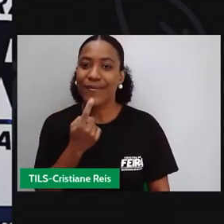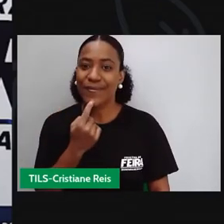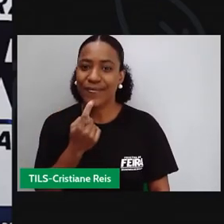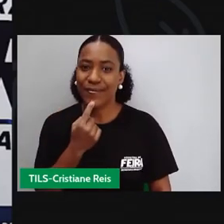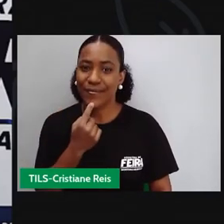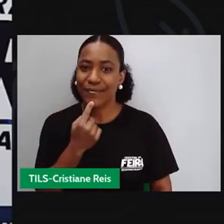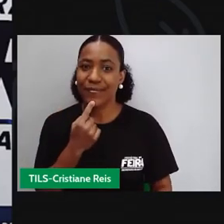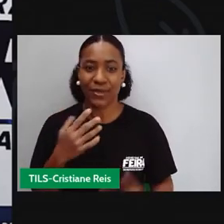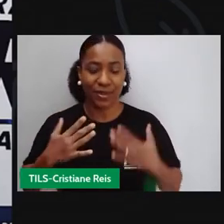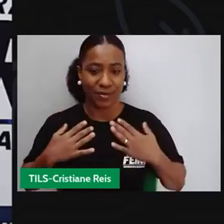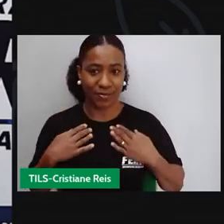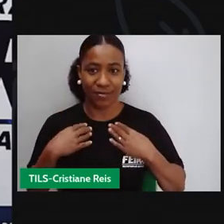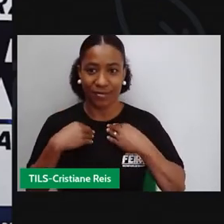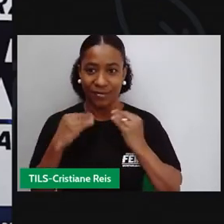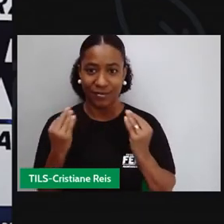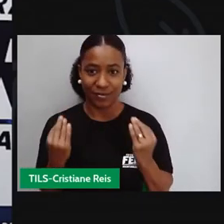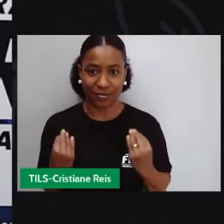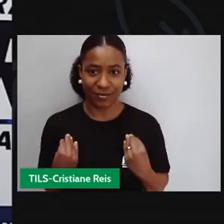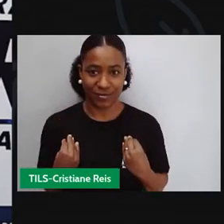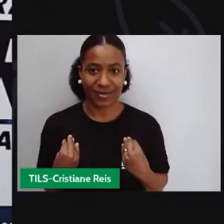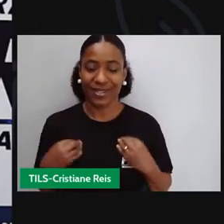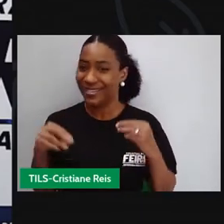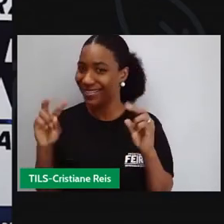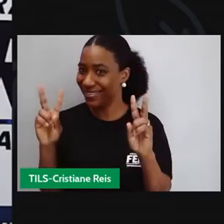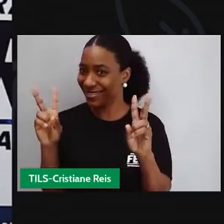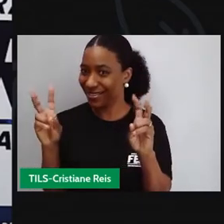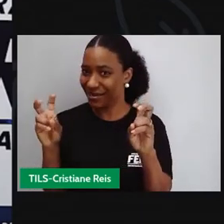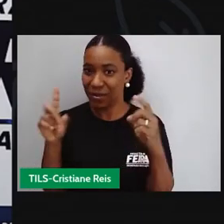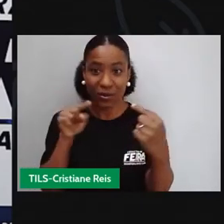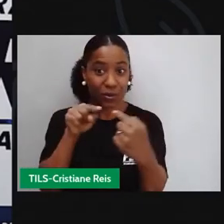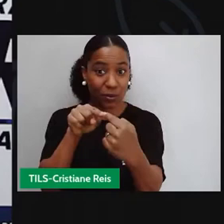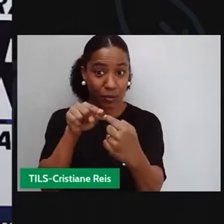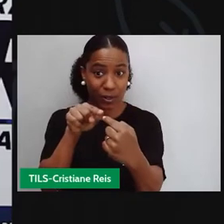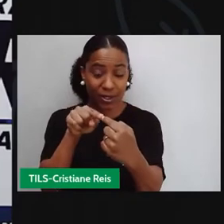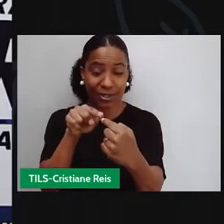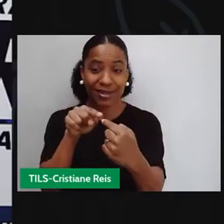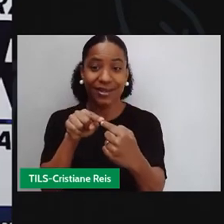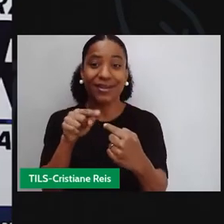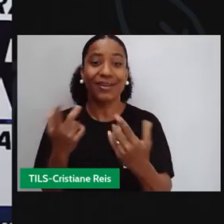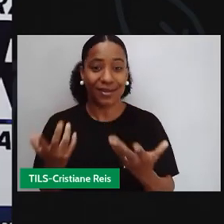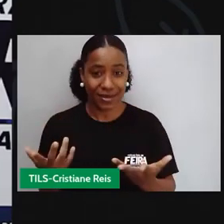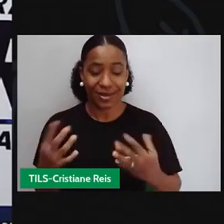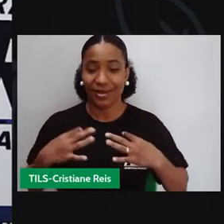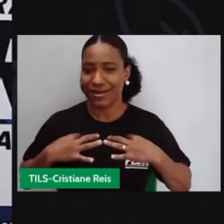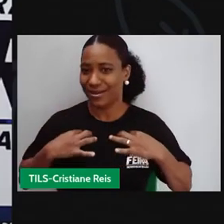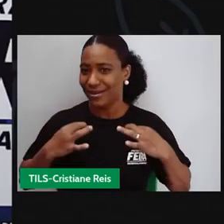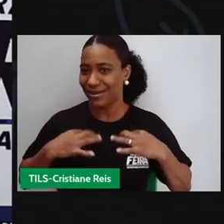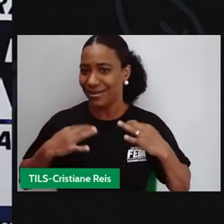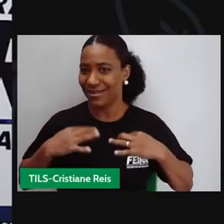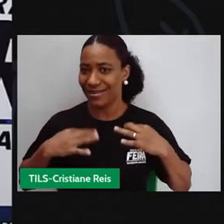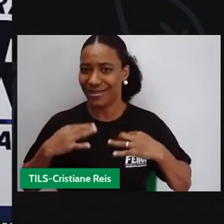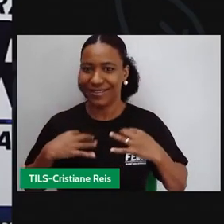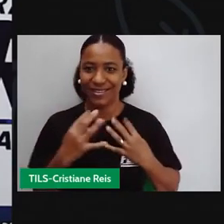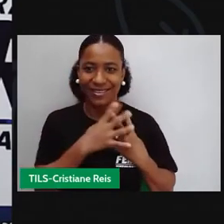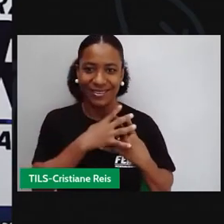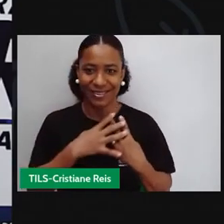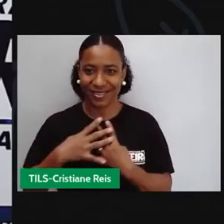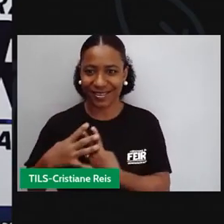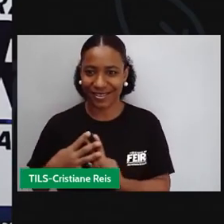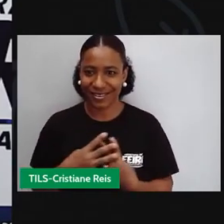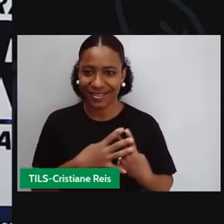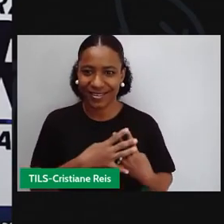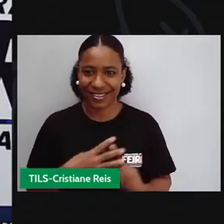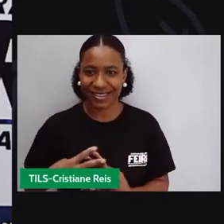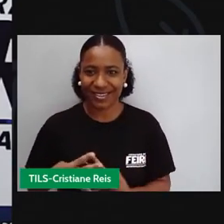Minha blusa hoje é temática, né? É aquele tecido que é típico do vestuário junino,